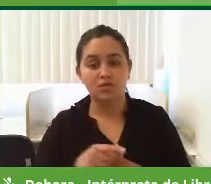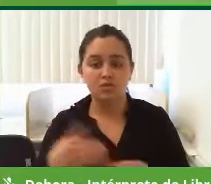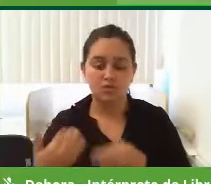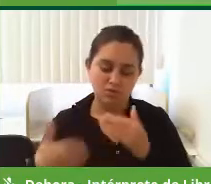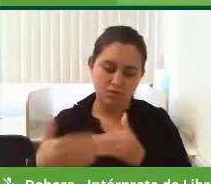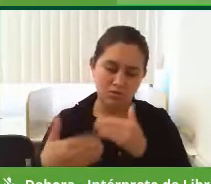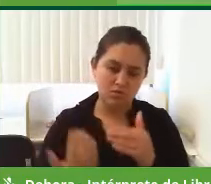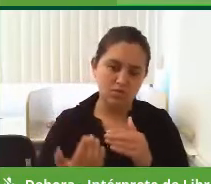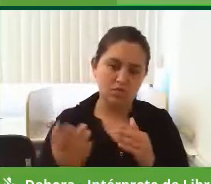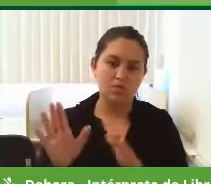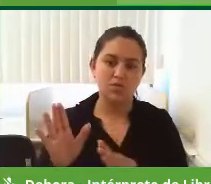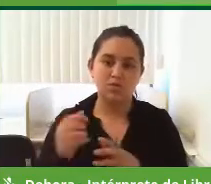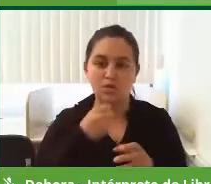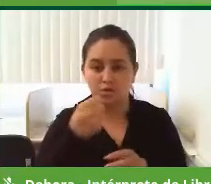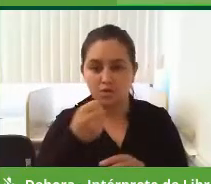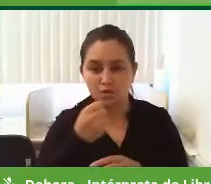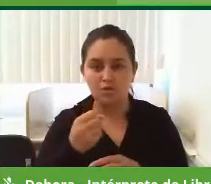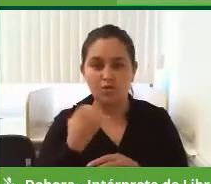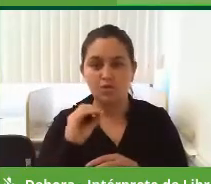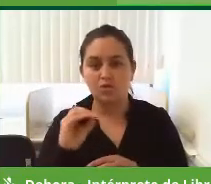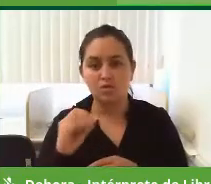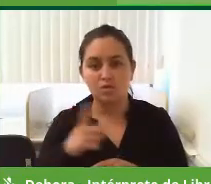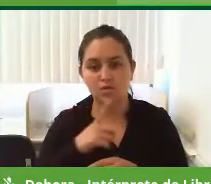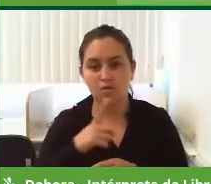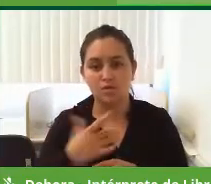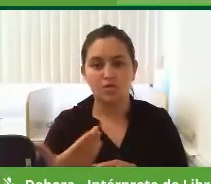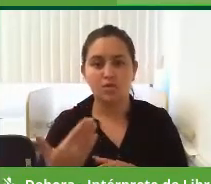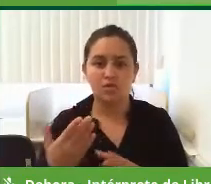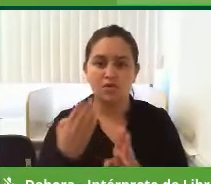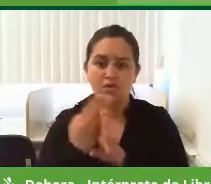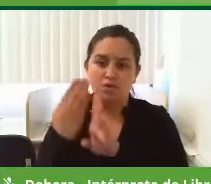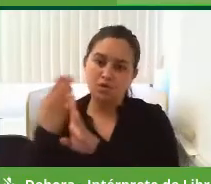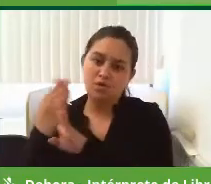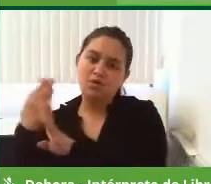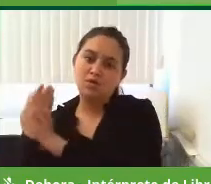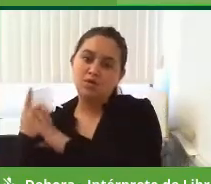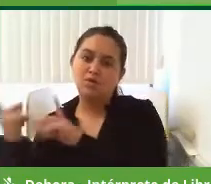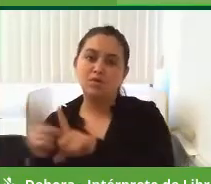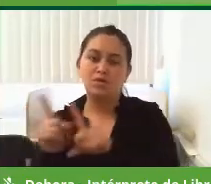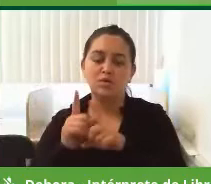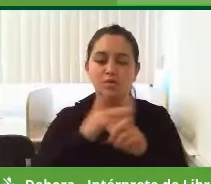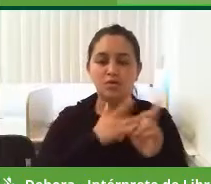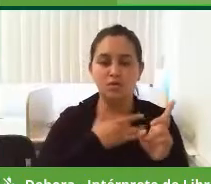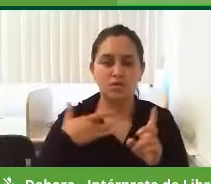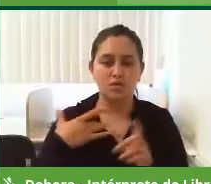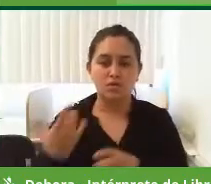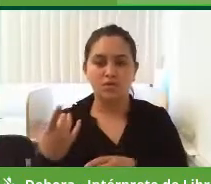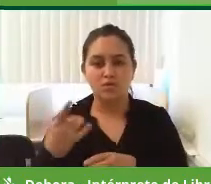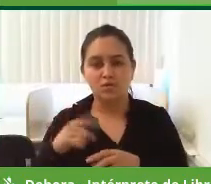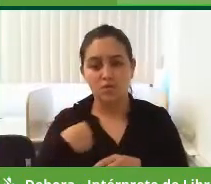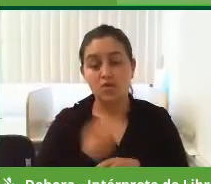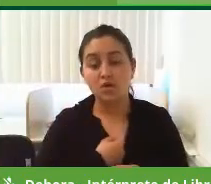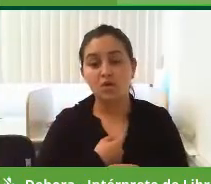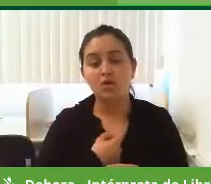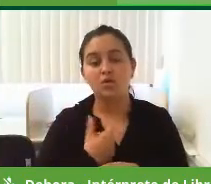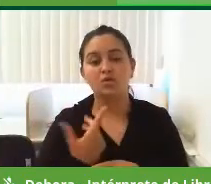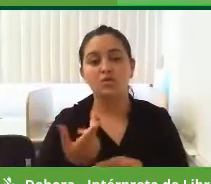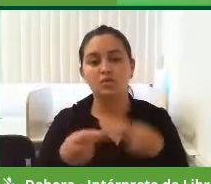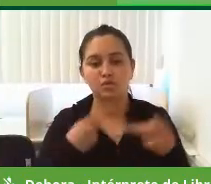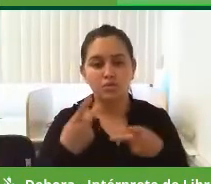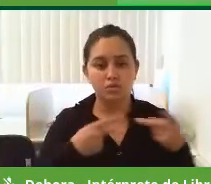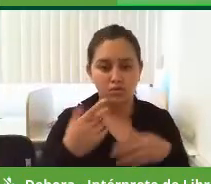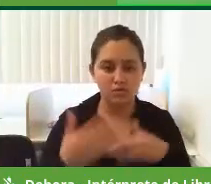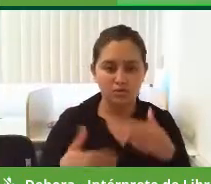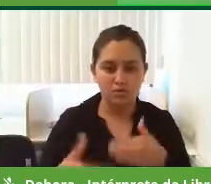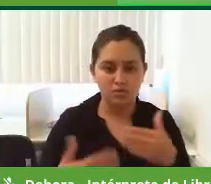entrevista, o que vai acontecer, as filas transparentes e a saúde digital. Então, algumas coisas que nós vamos estar falando no